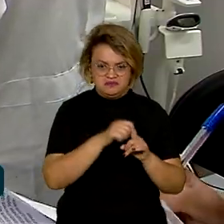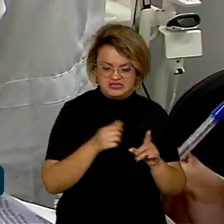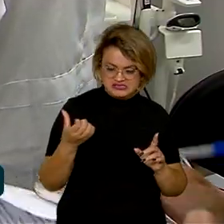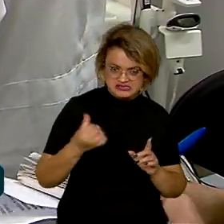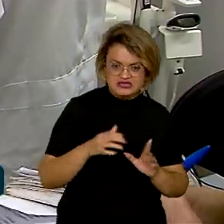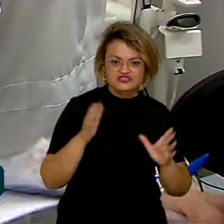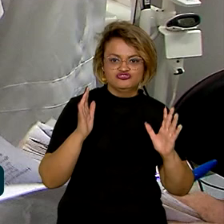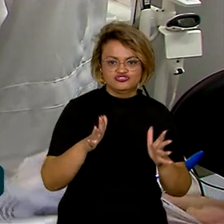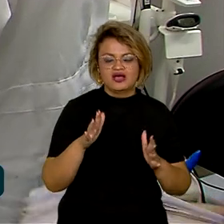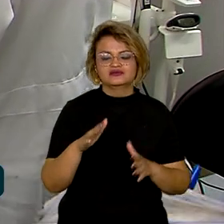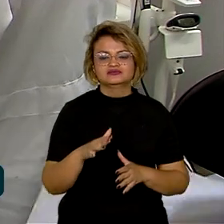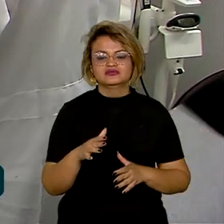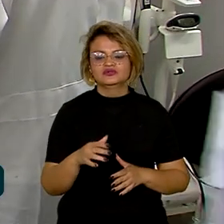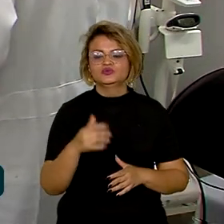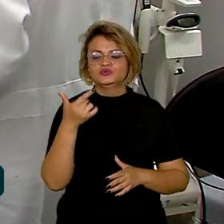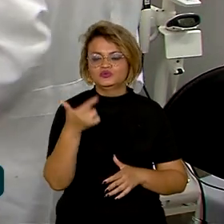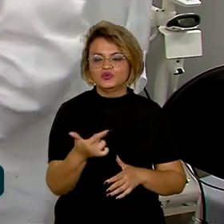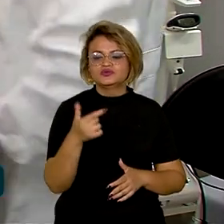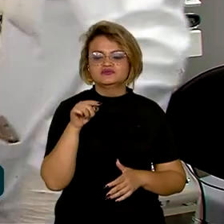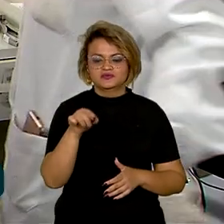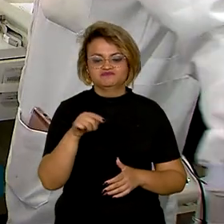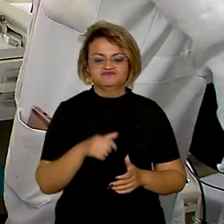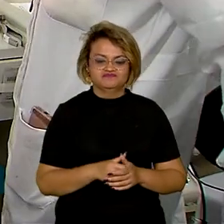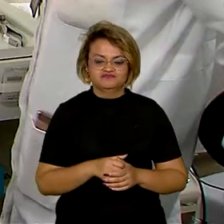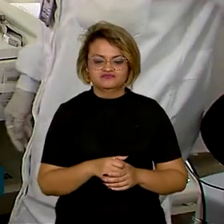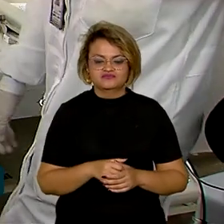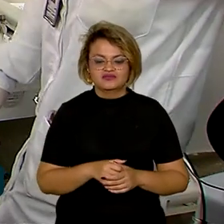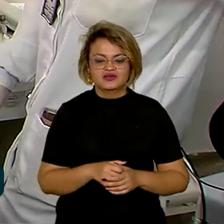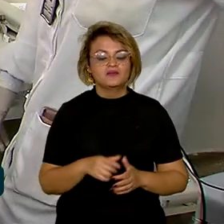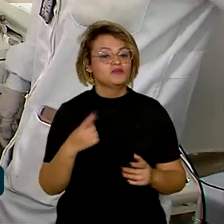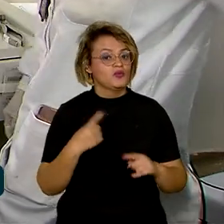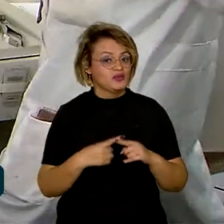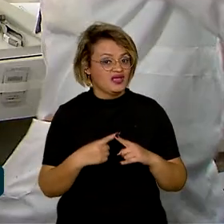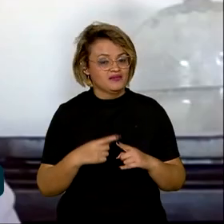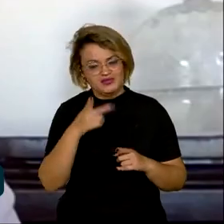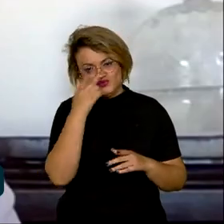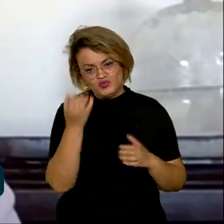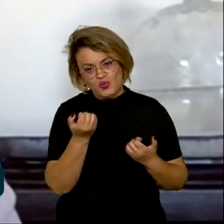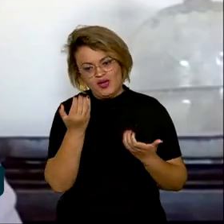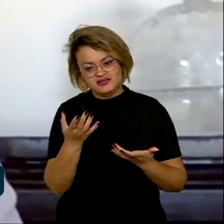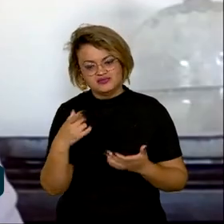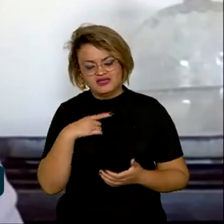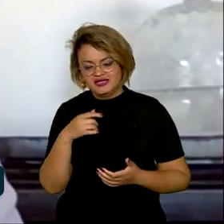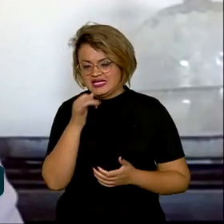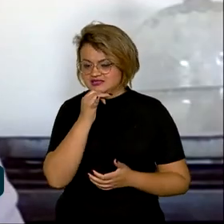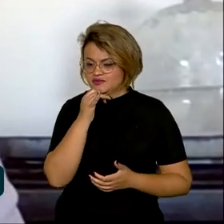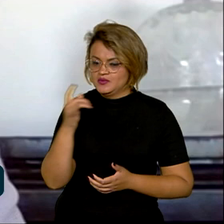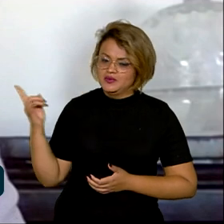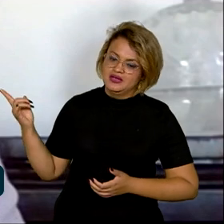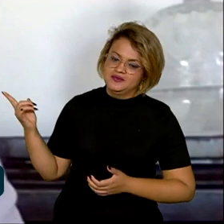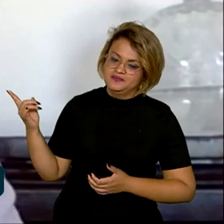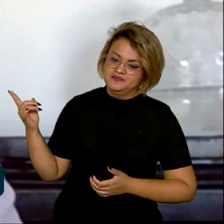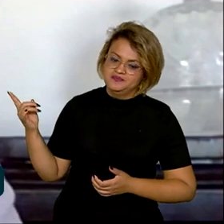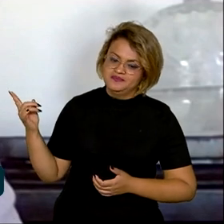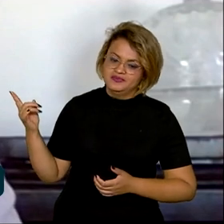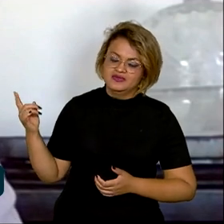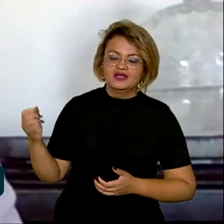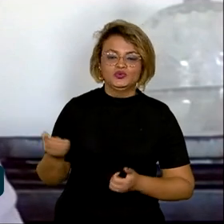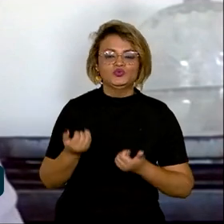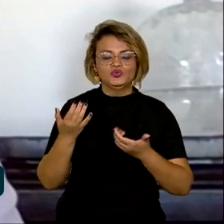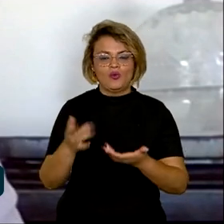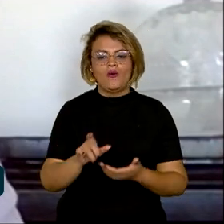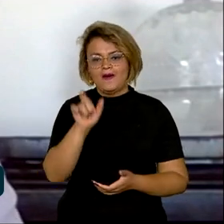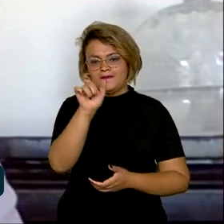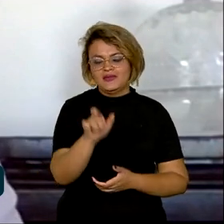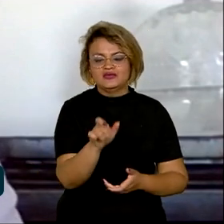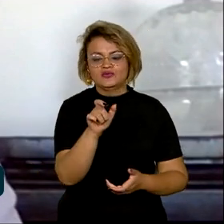já foram feitos mais de 2 mil. E graças aos doadores, esse servidor público, que é doador de